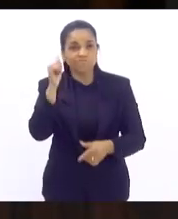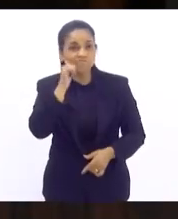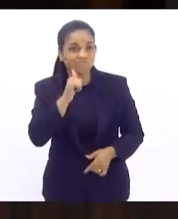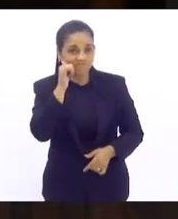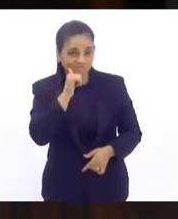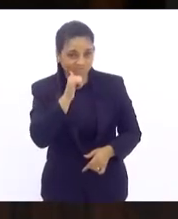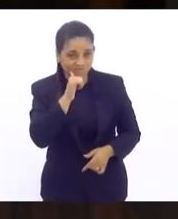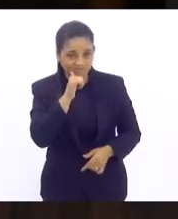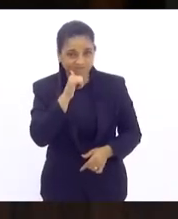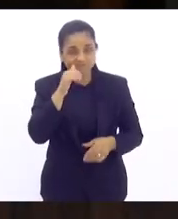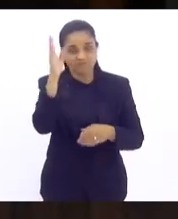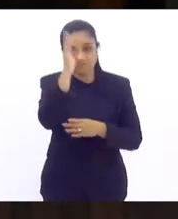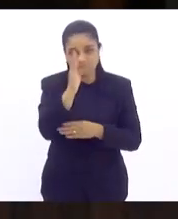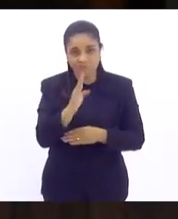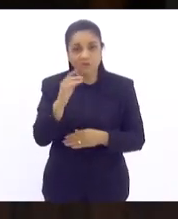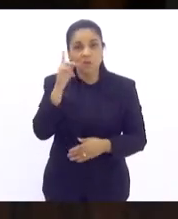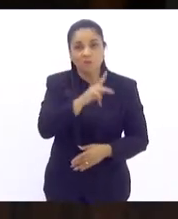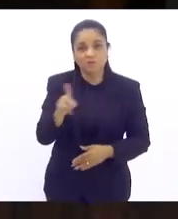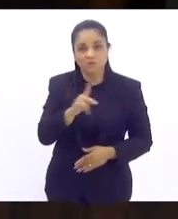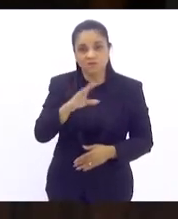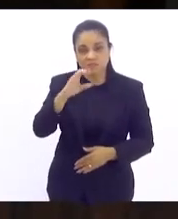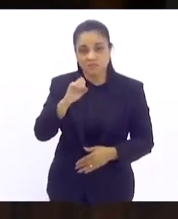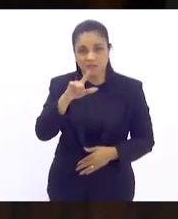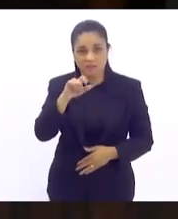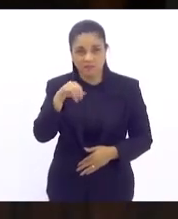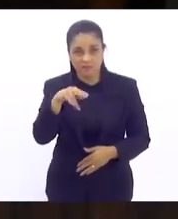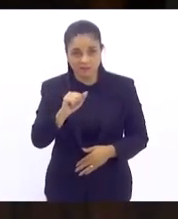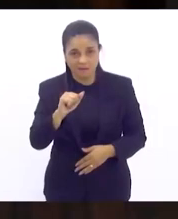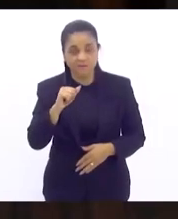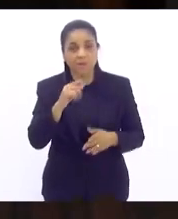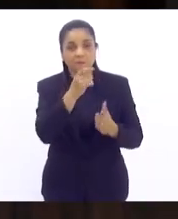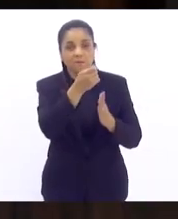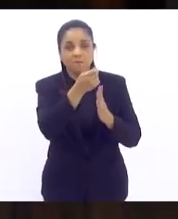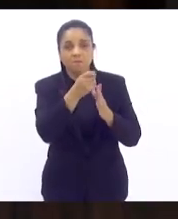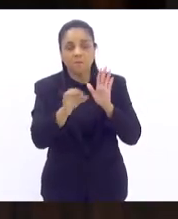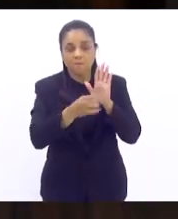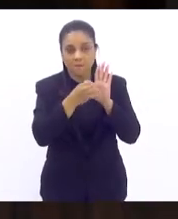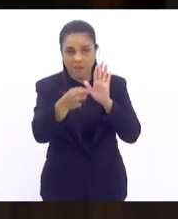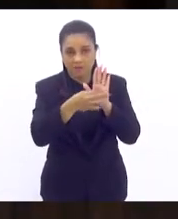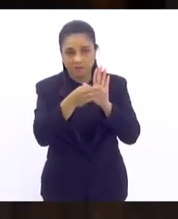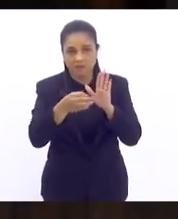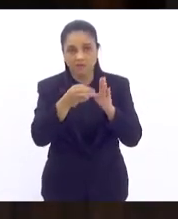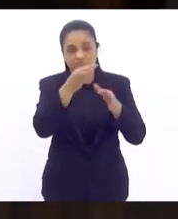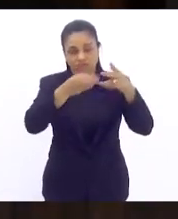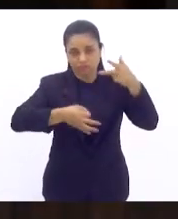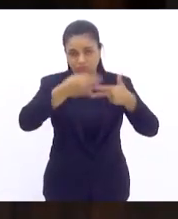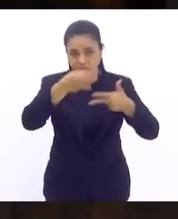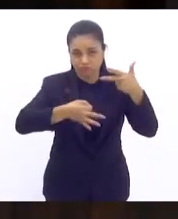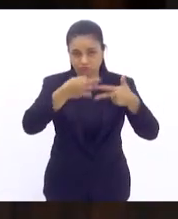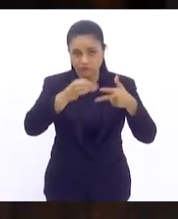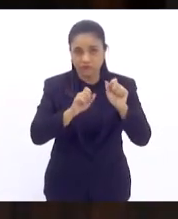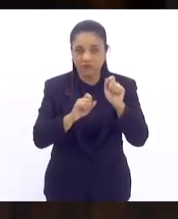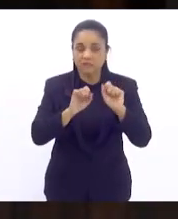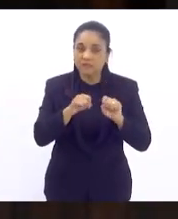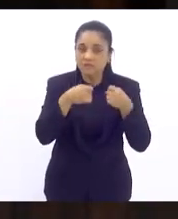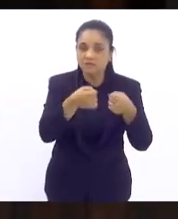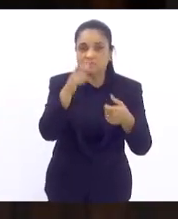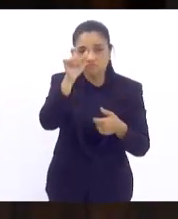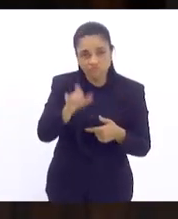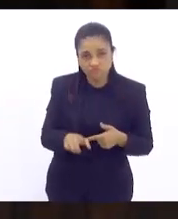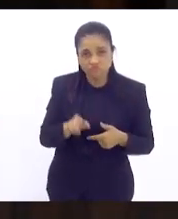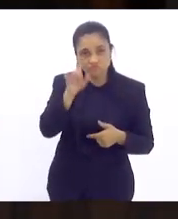Professora Celina Guimarães, pareceres das comissões de Constituição e Justiça pela juridicidade da defesa dos direitos da mulher